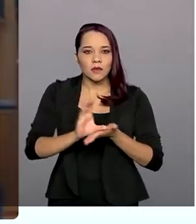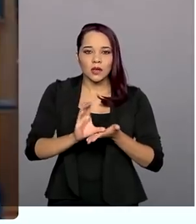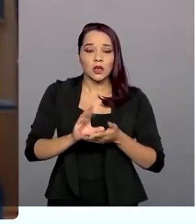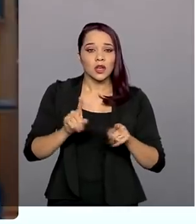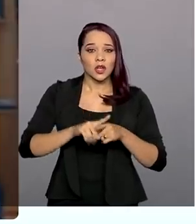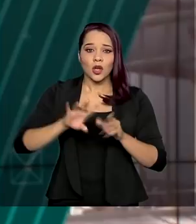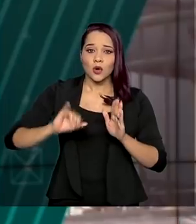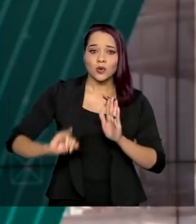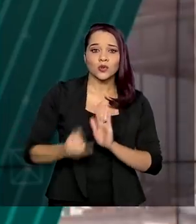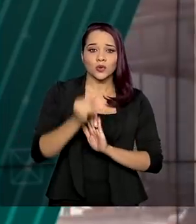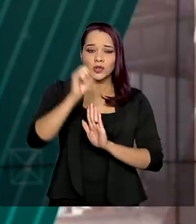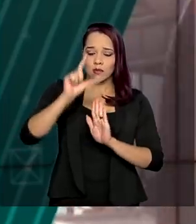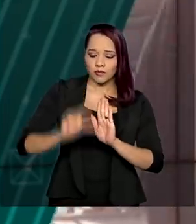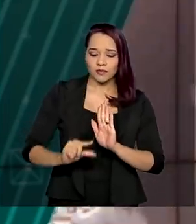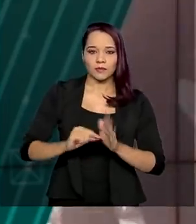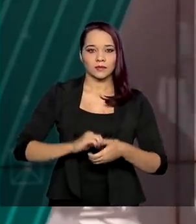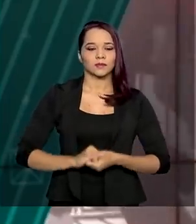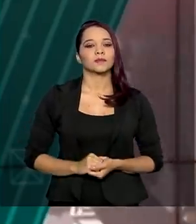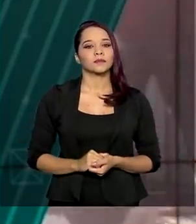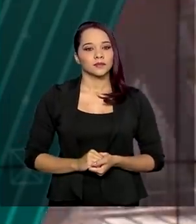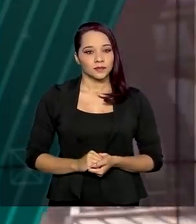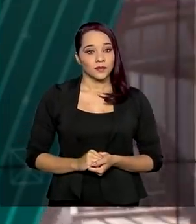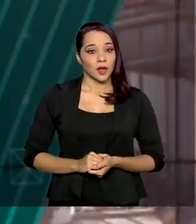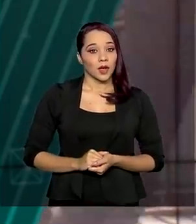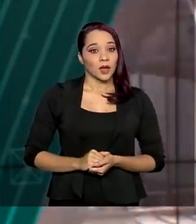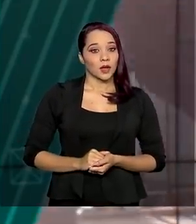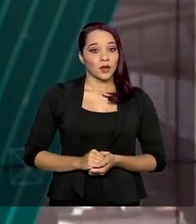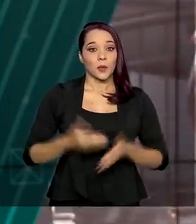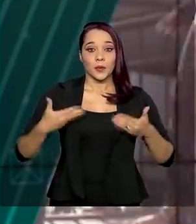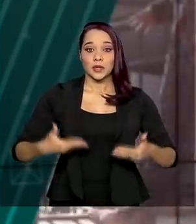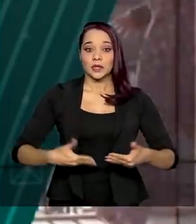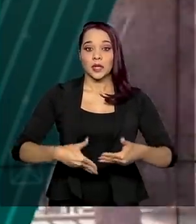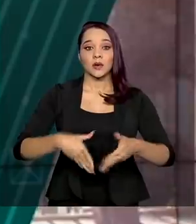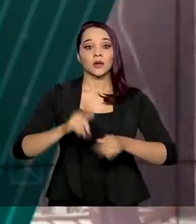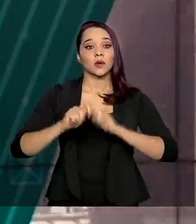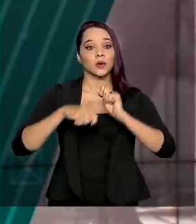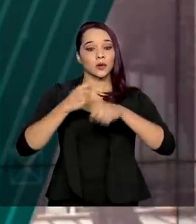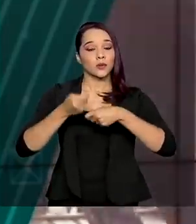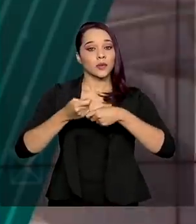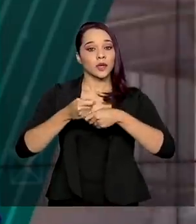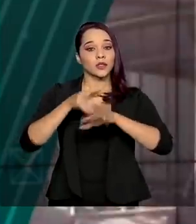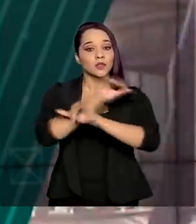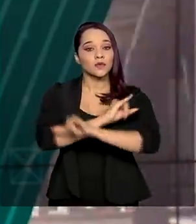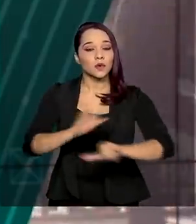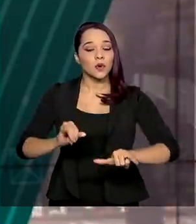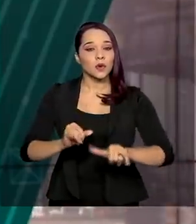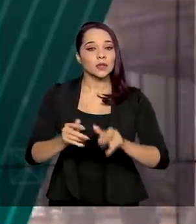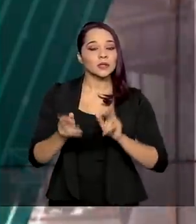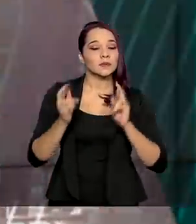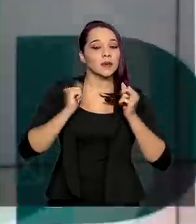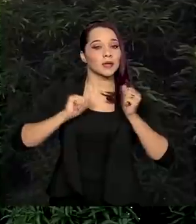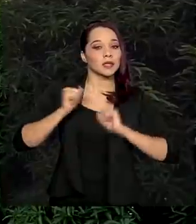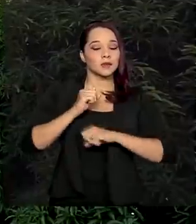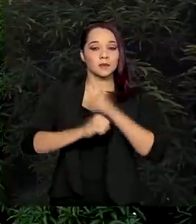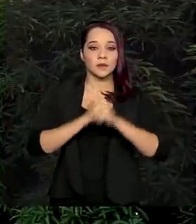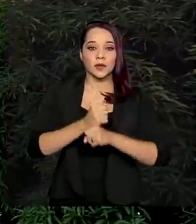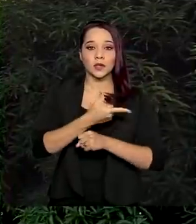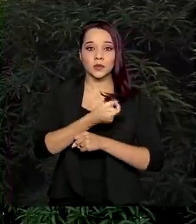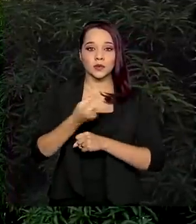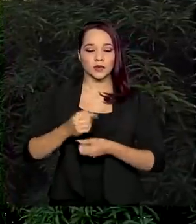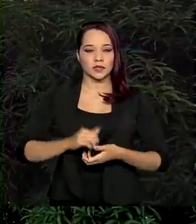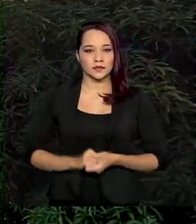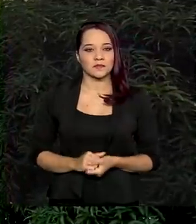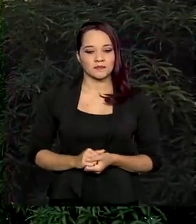já estão lá embaixo. O Ministério da Economia divulgou as projeções para 2020. O